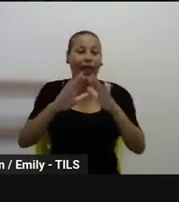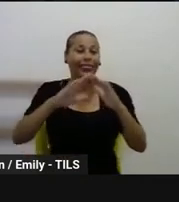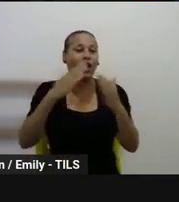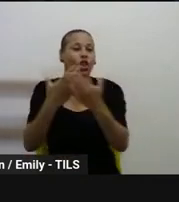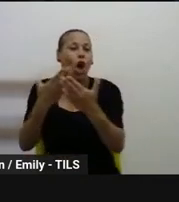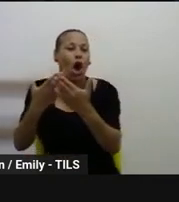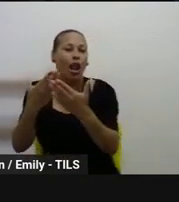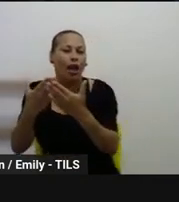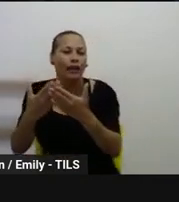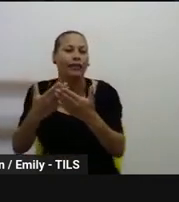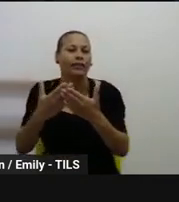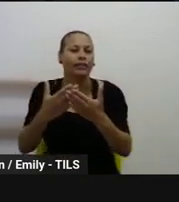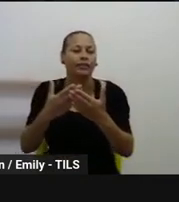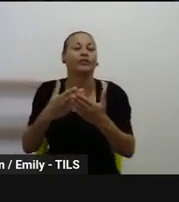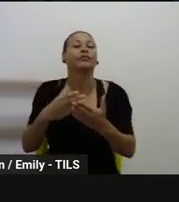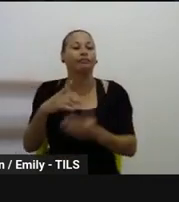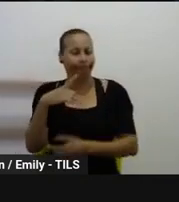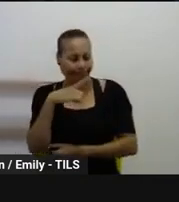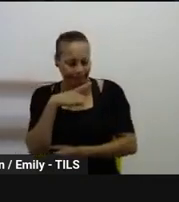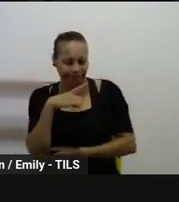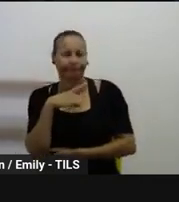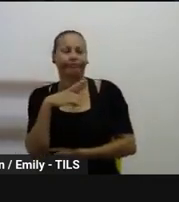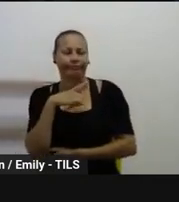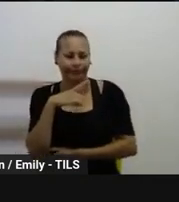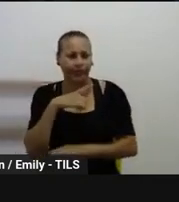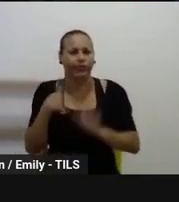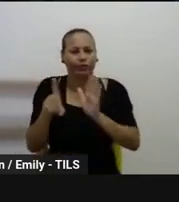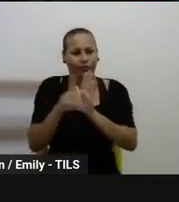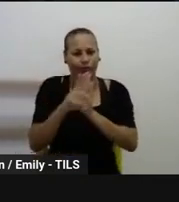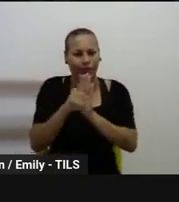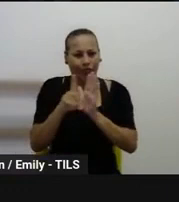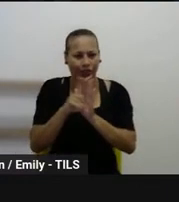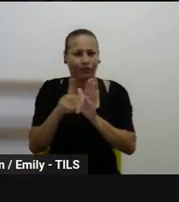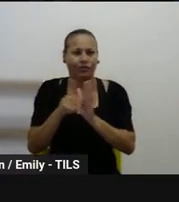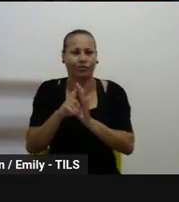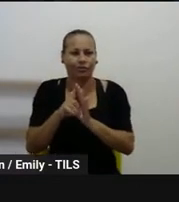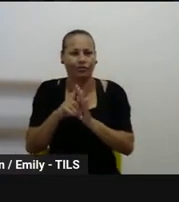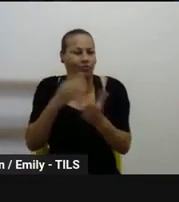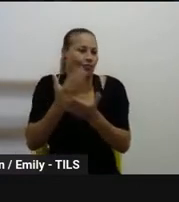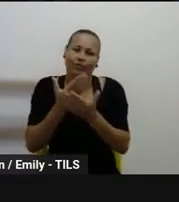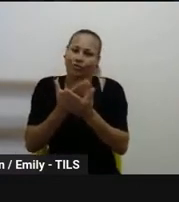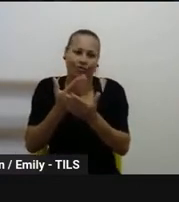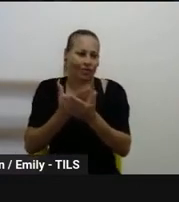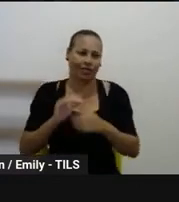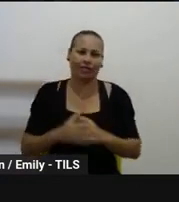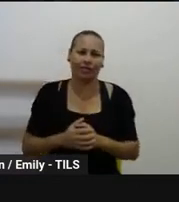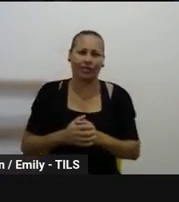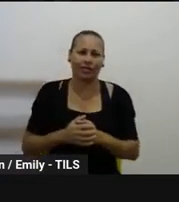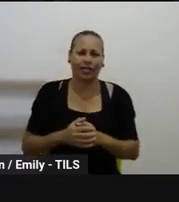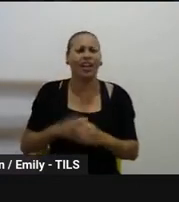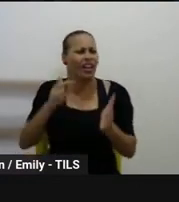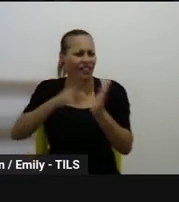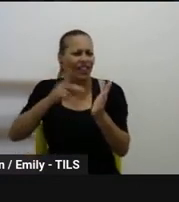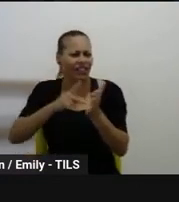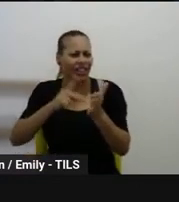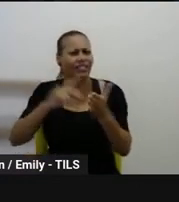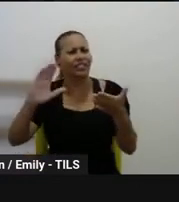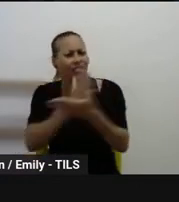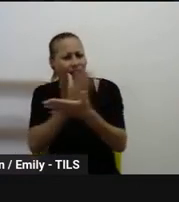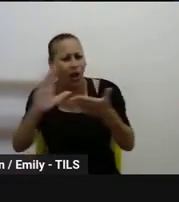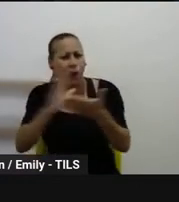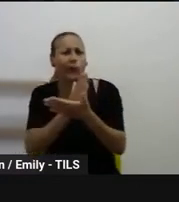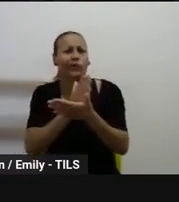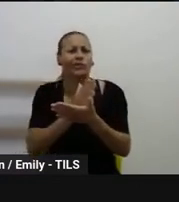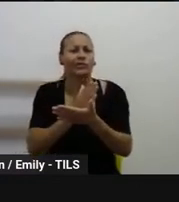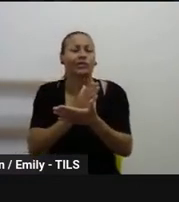vinculação entre a educação escolar e as práticas sociais. Esses estudantes, eles vêm de outro contexto e, de